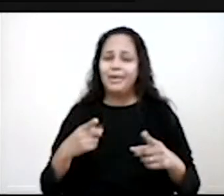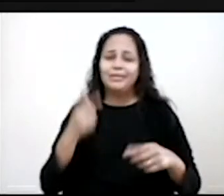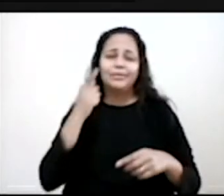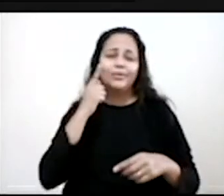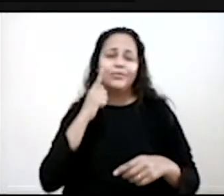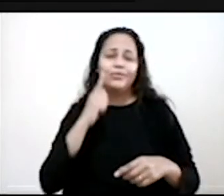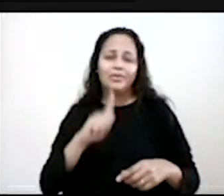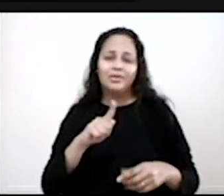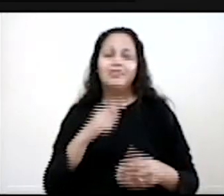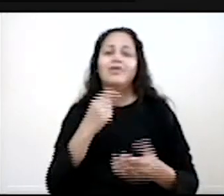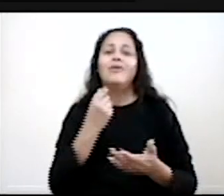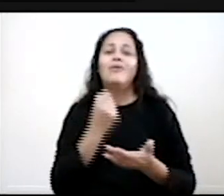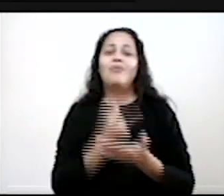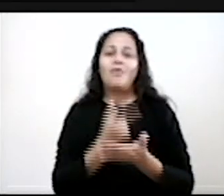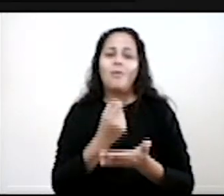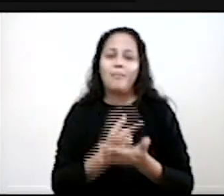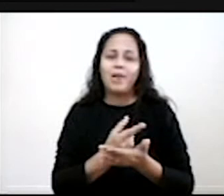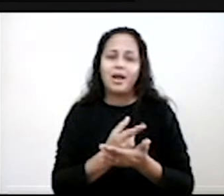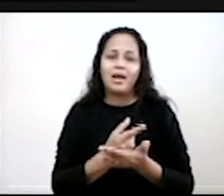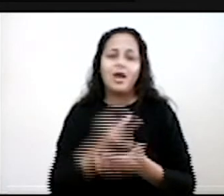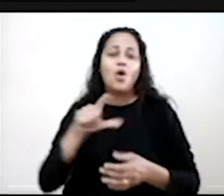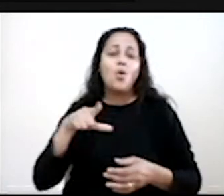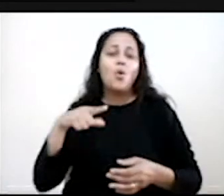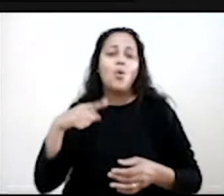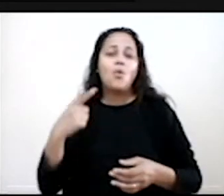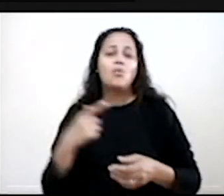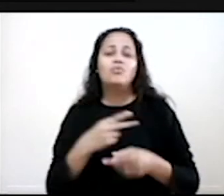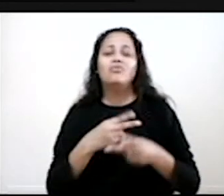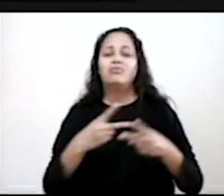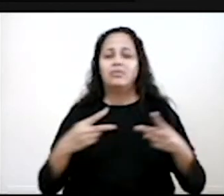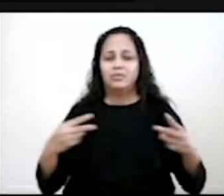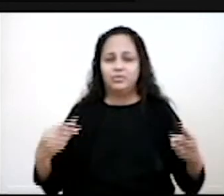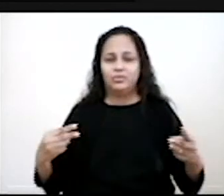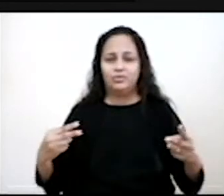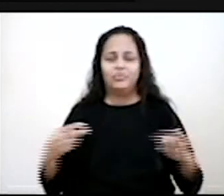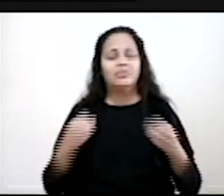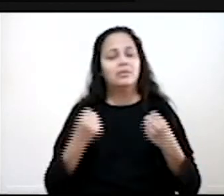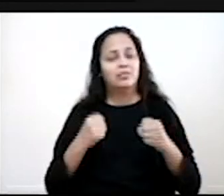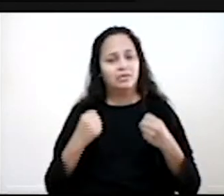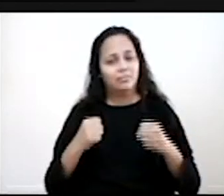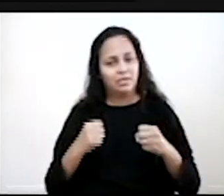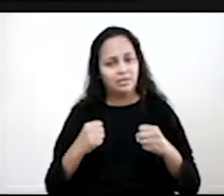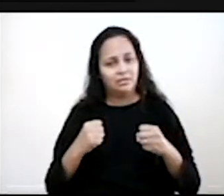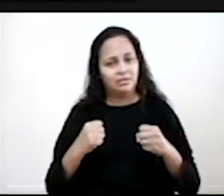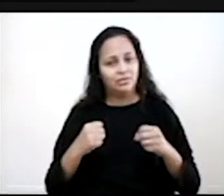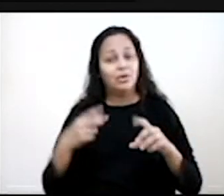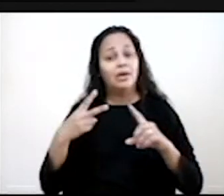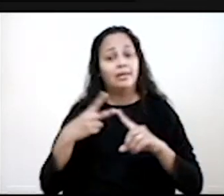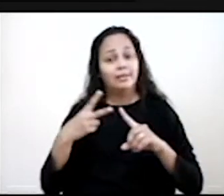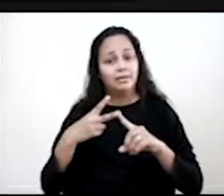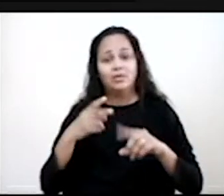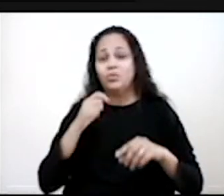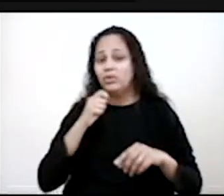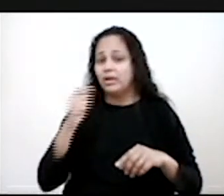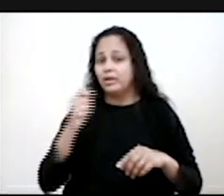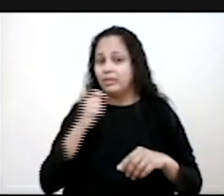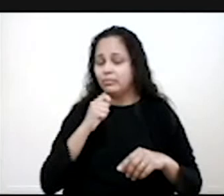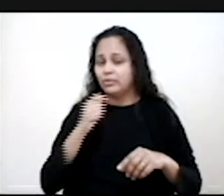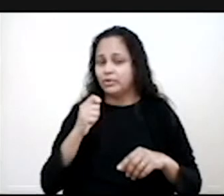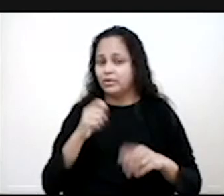para que consigam comprar outros artigos. Aí, é sobre isso, justamente, que vai falar a segunda reportagem.